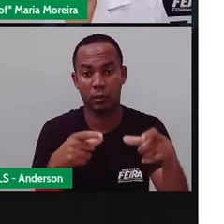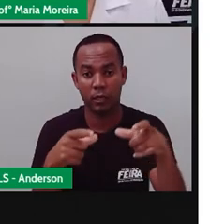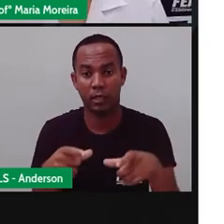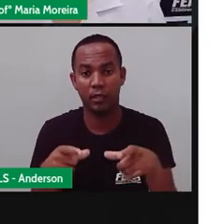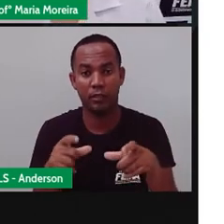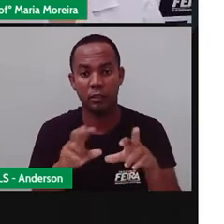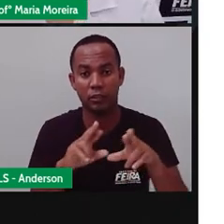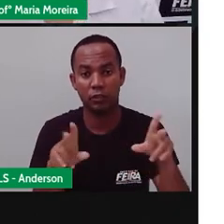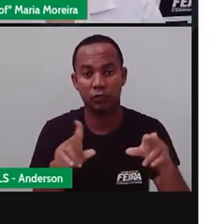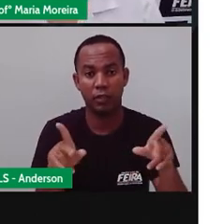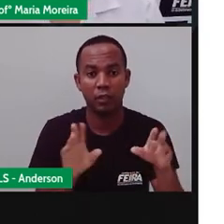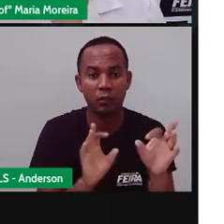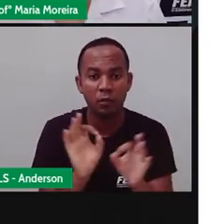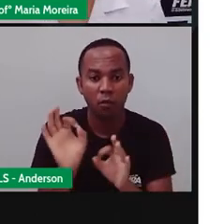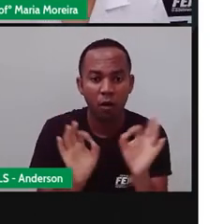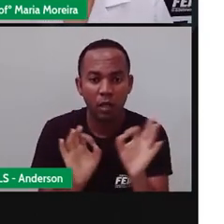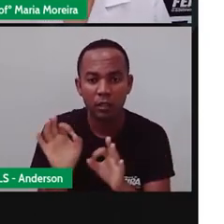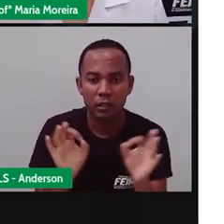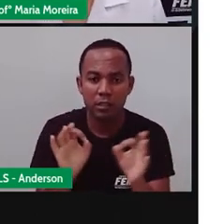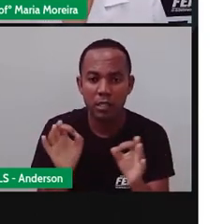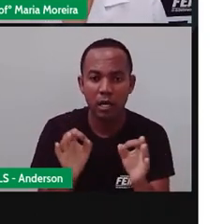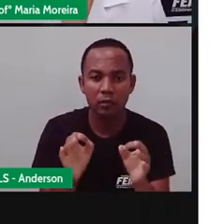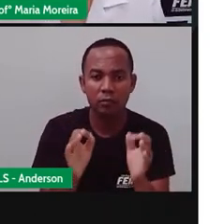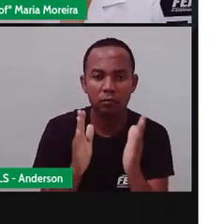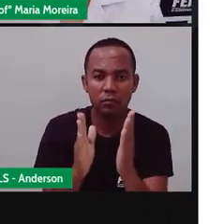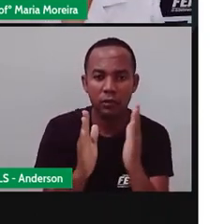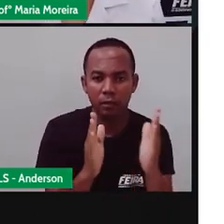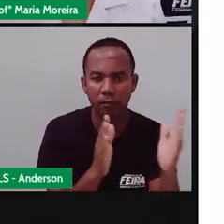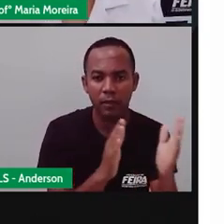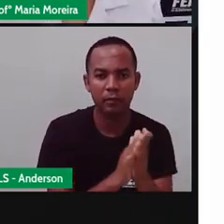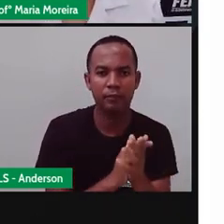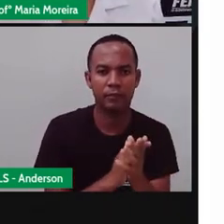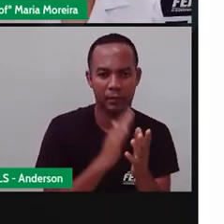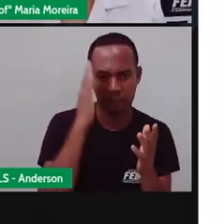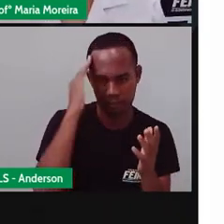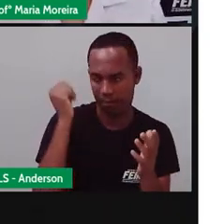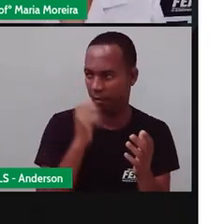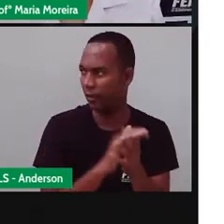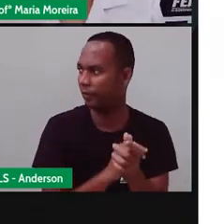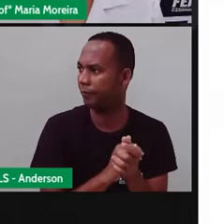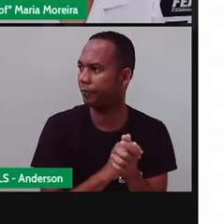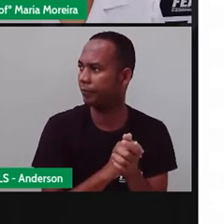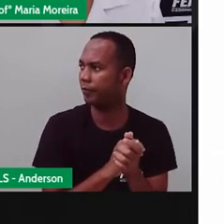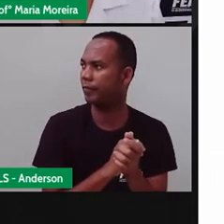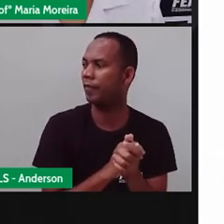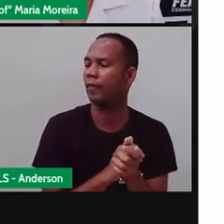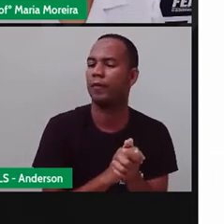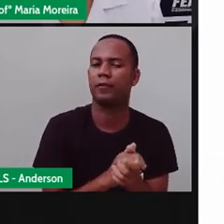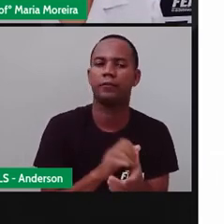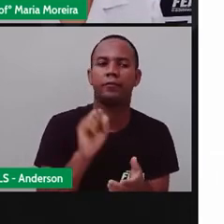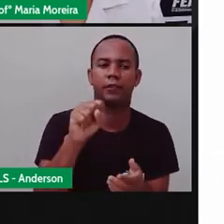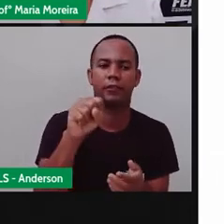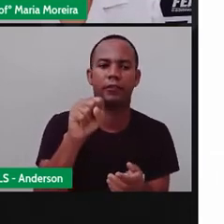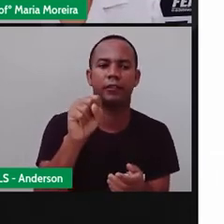Organizados segundo a ocupação das comunidades. Você sabia que existem, Anderson, tipos de bairros?